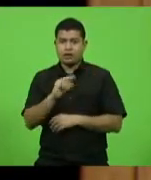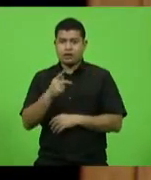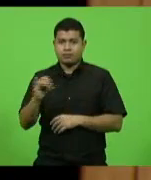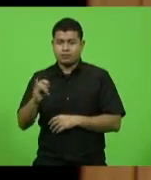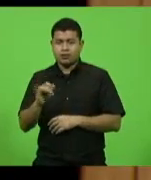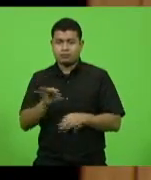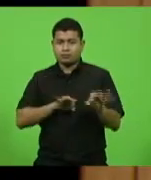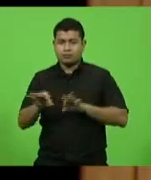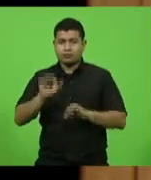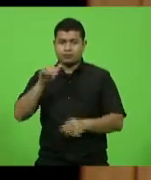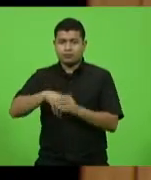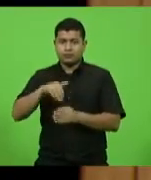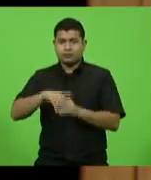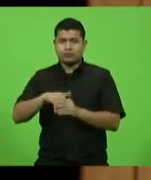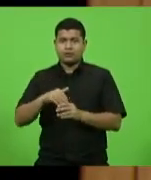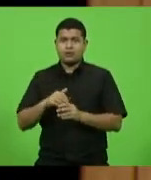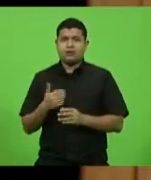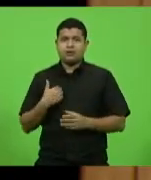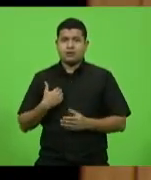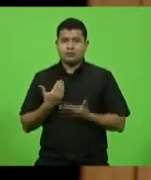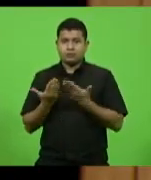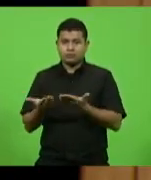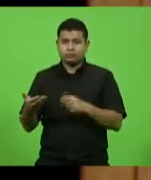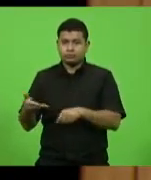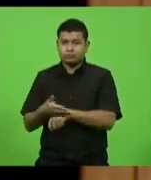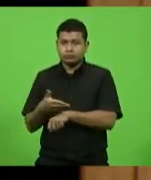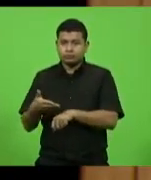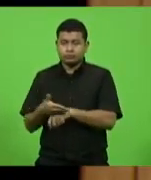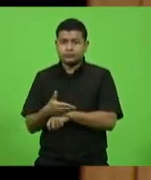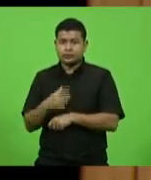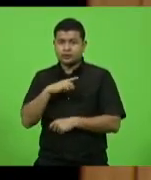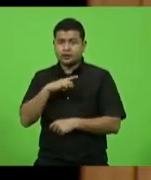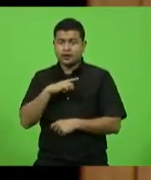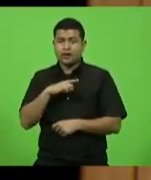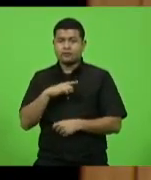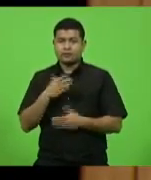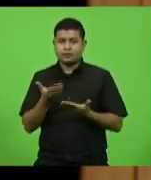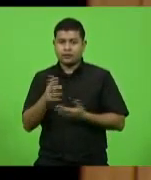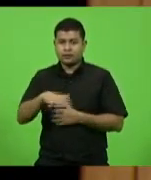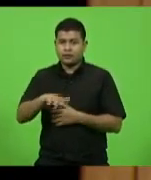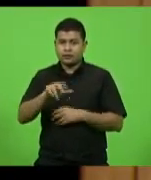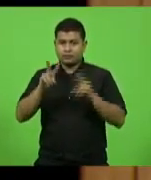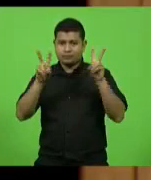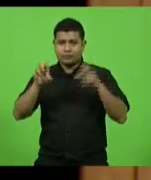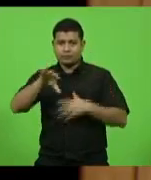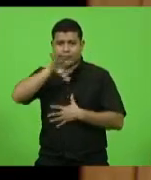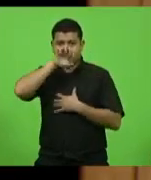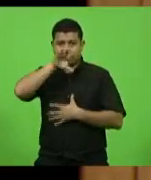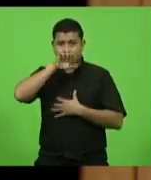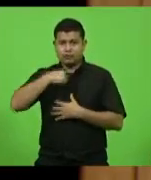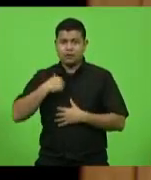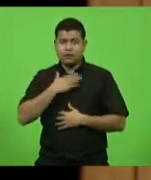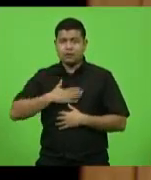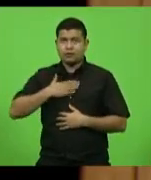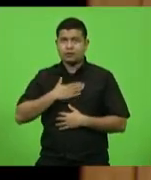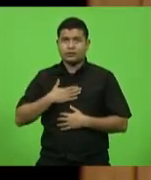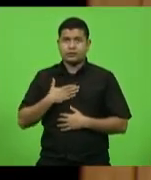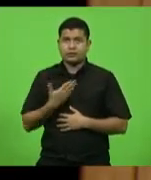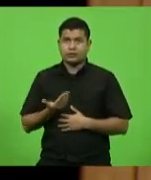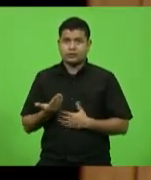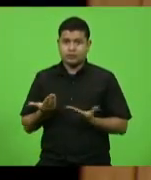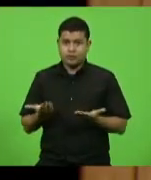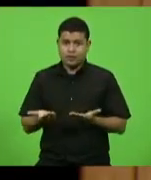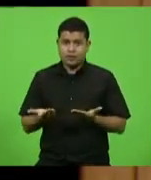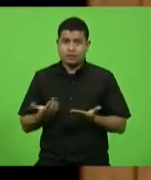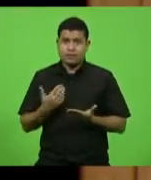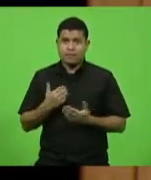evidência, participação do governador Carlos Moisés na questão dos respiradores. Eu gostaria de não ser votado pelo pré-julgamento que tem.